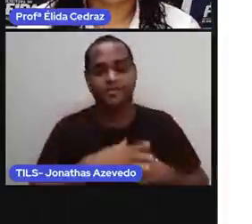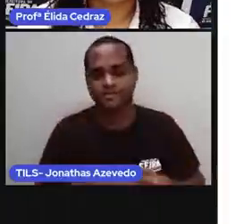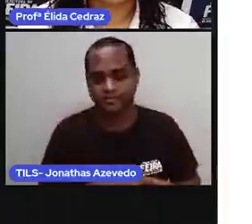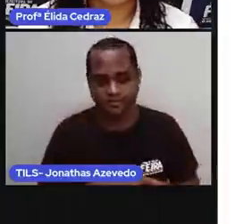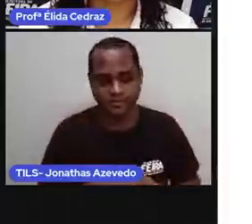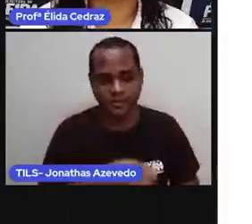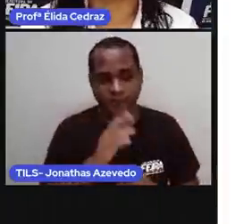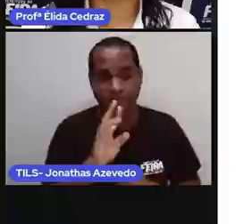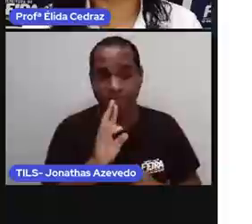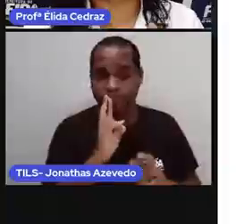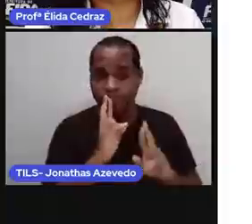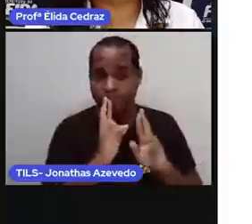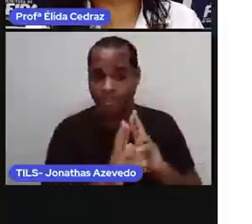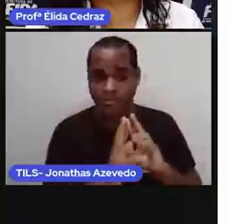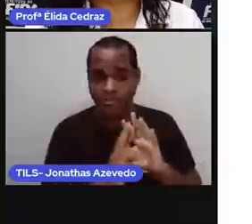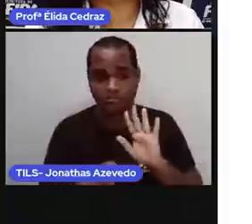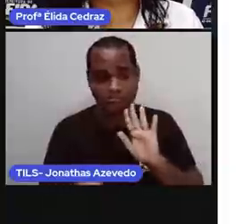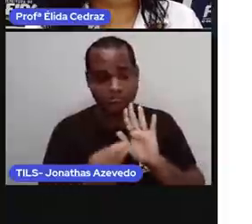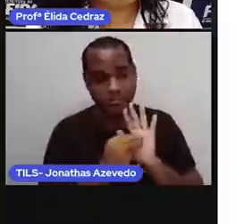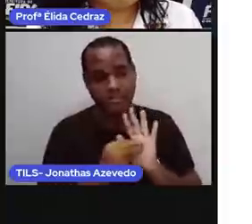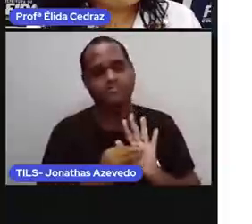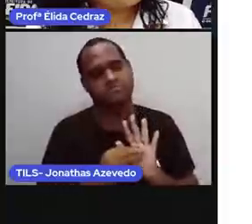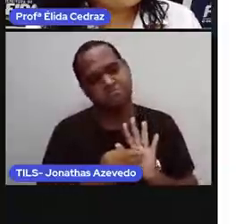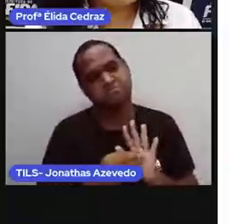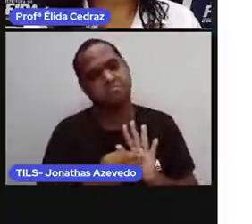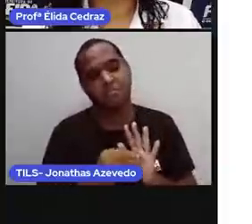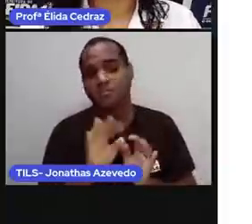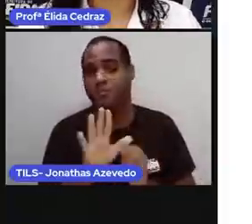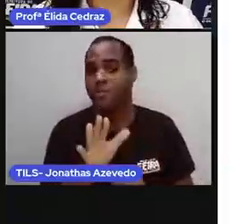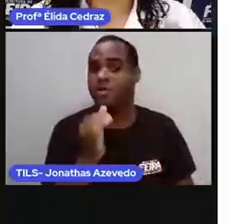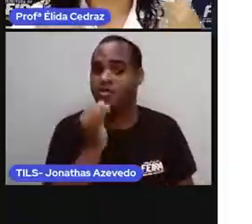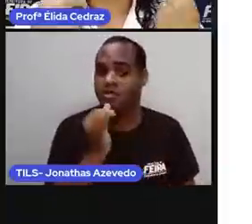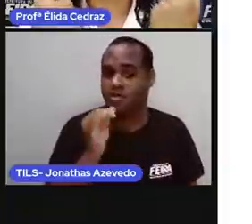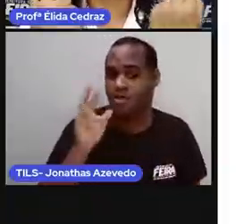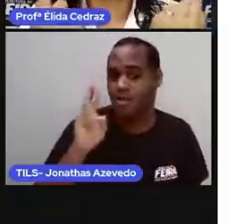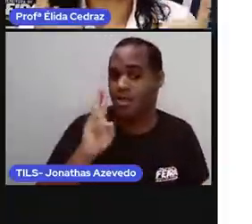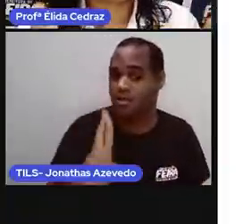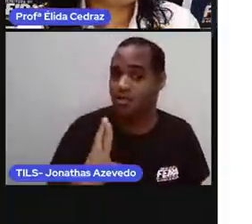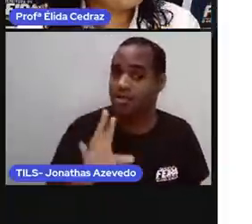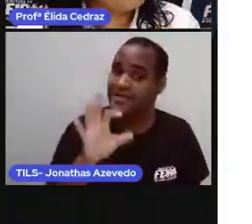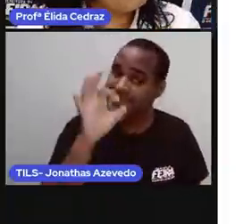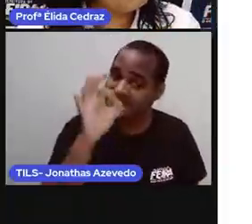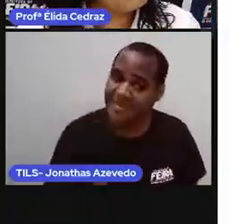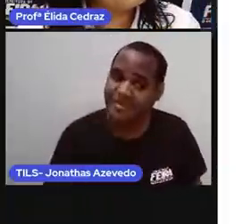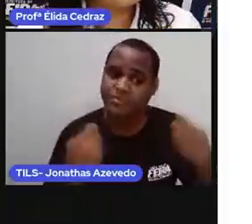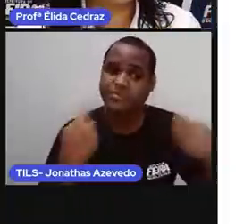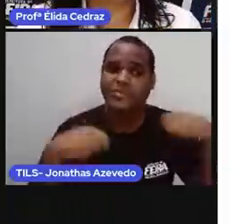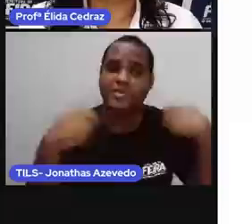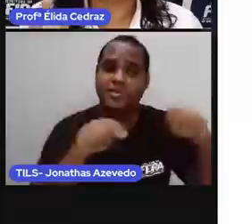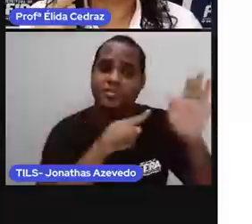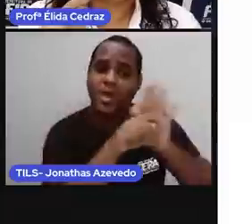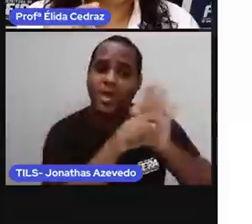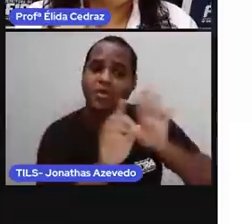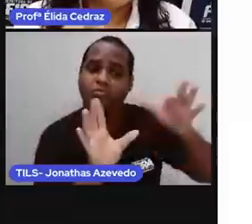colocar a resposta. Lembrando que a resposta tem que estar de acordo com a pergunta.